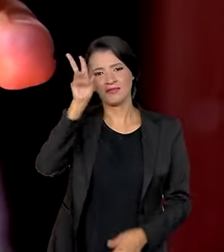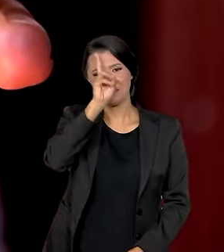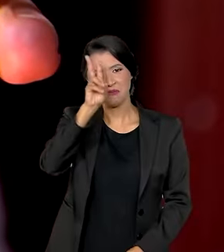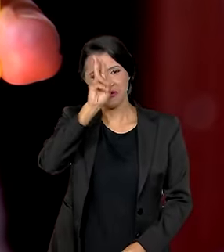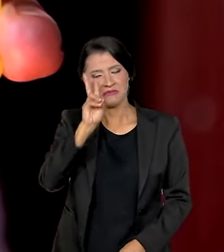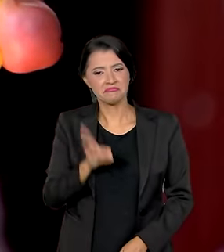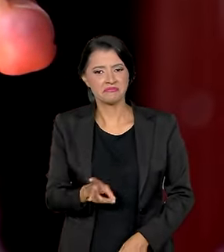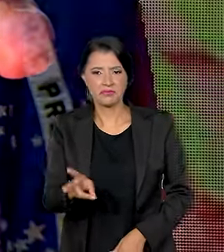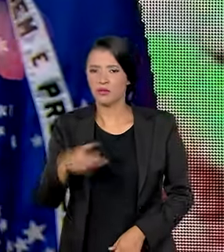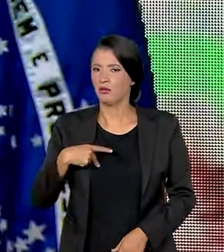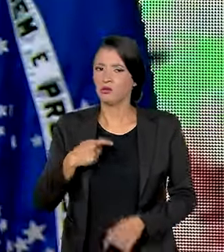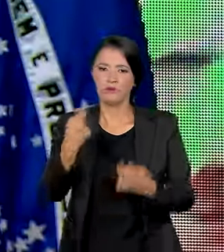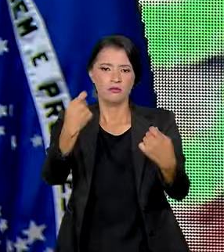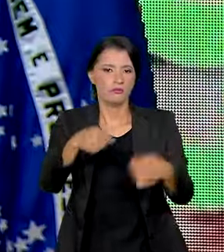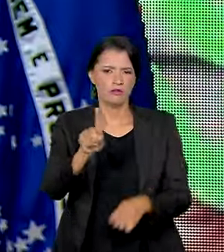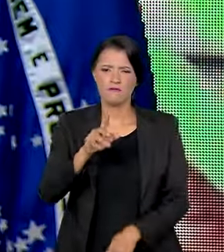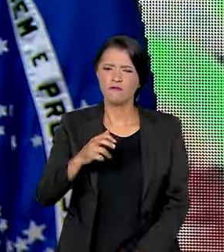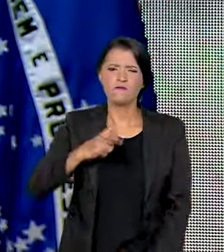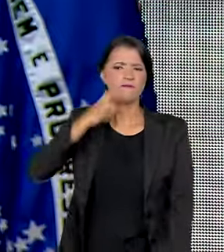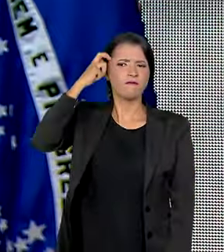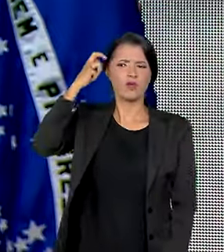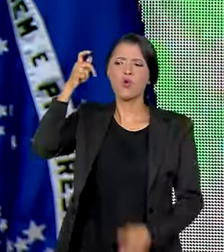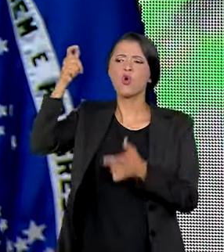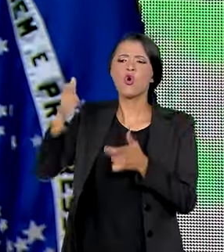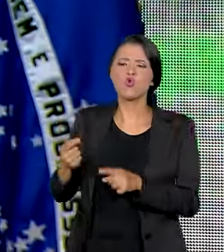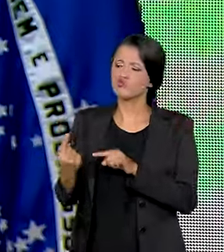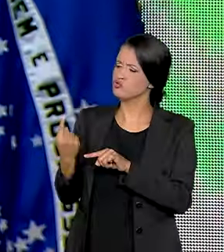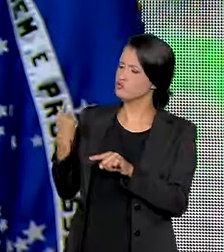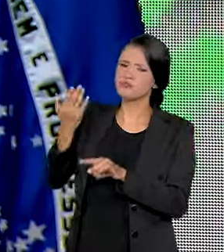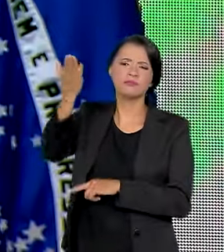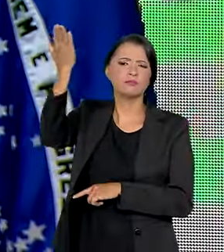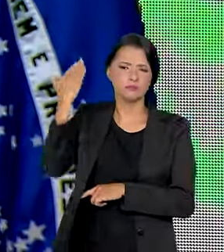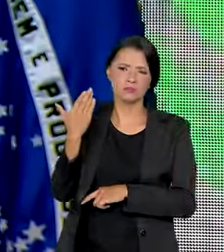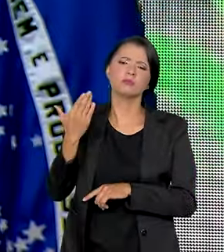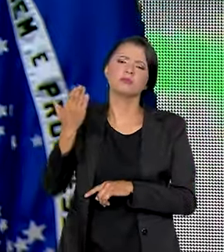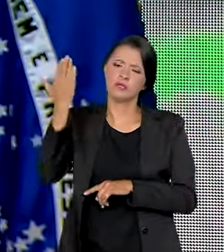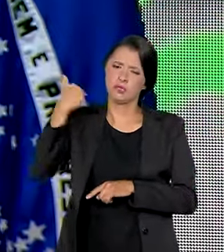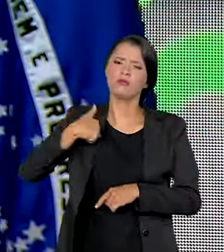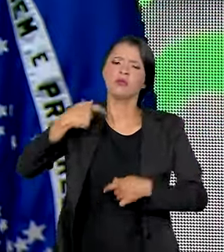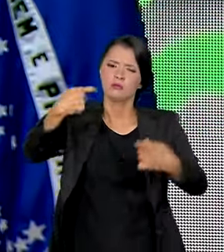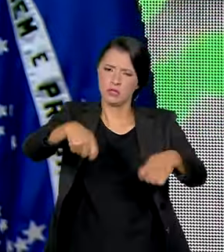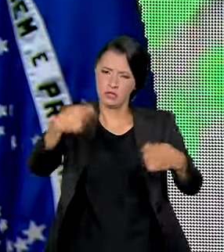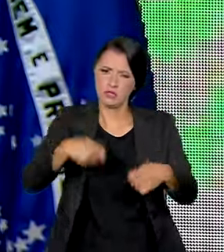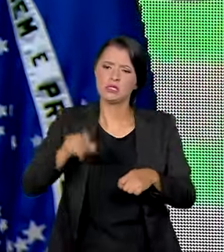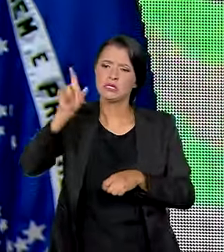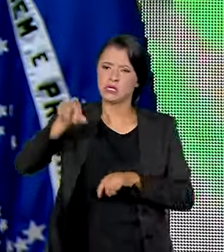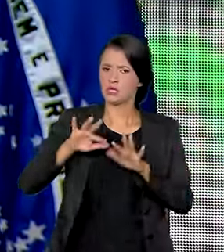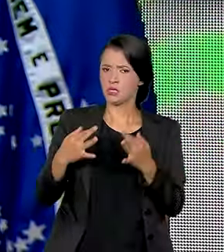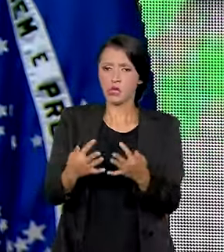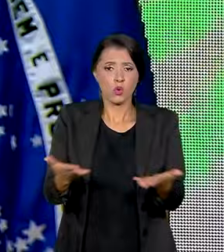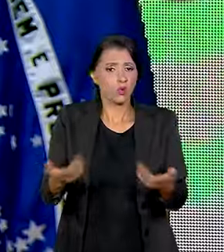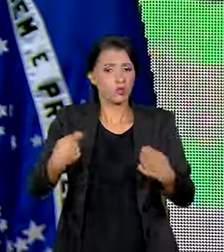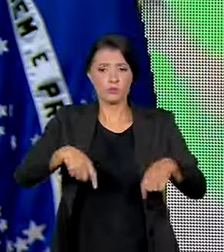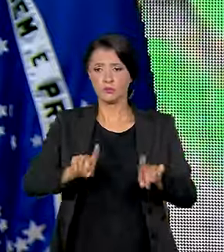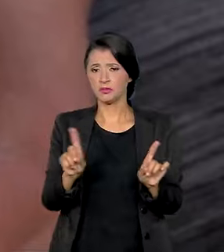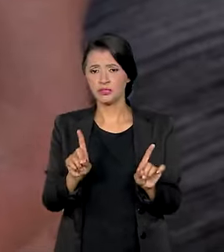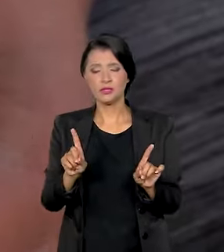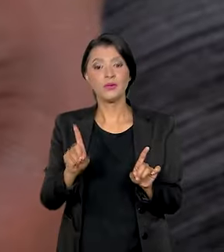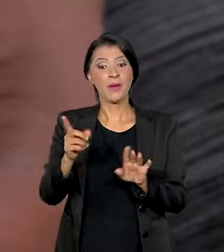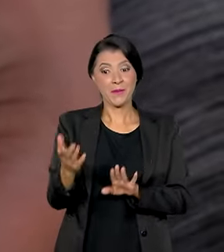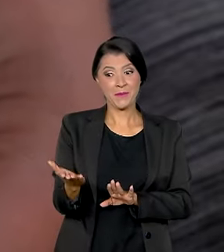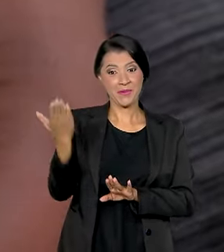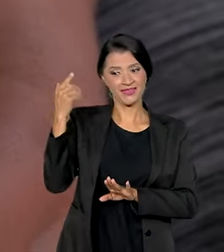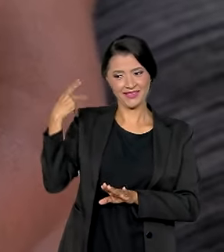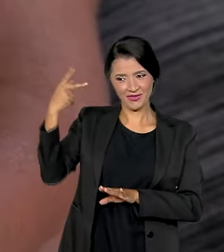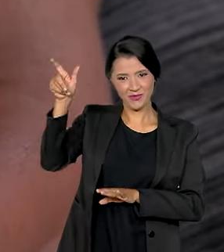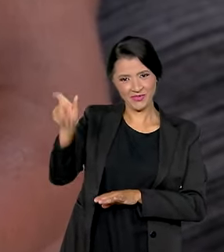lembrança. E a gente não tem que ter vergonha de onde a gente veio. Um dia eu precisei mesmo do Bolsa Família, hoje eu não preciso mais. O que é